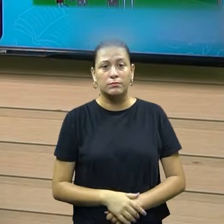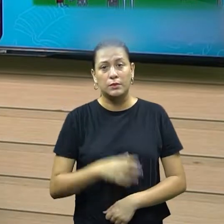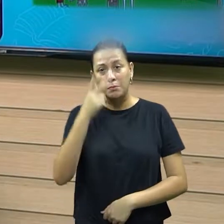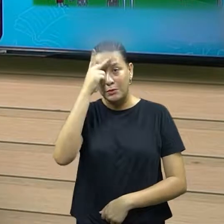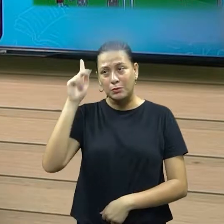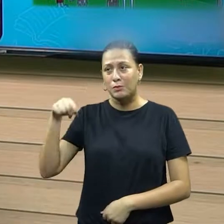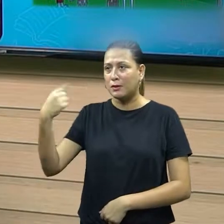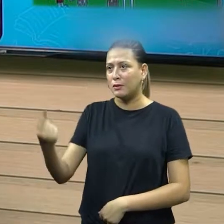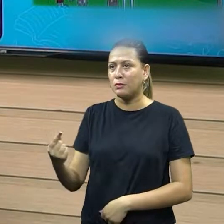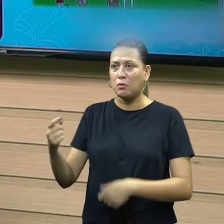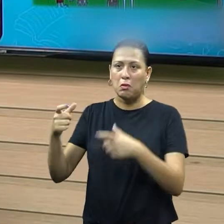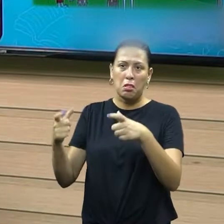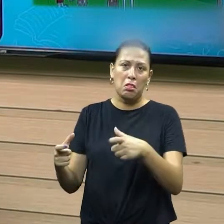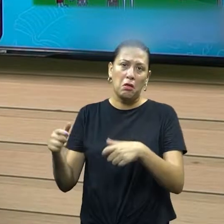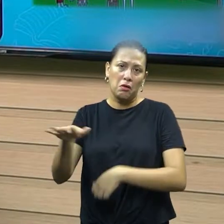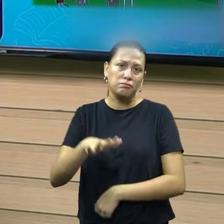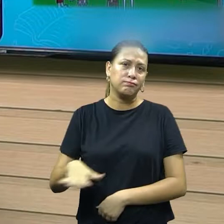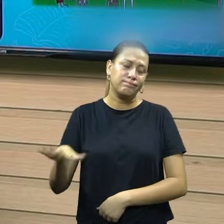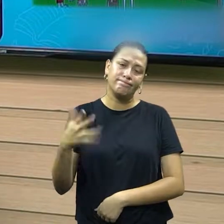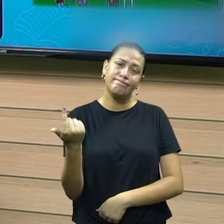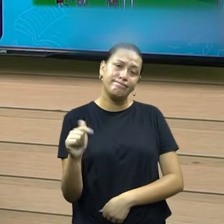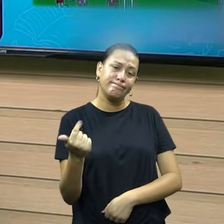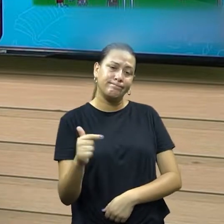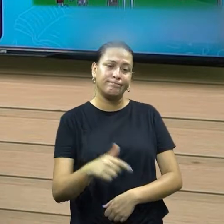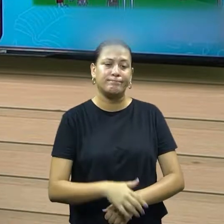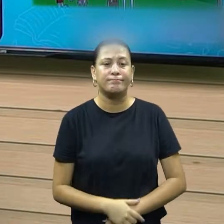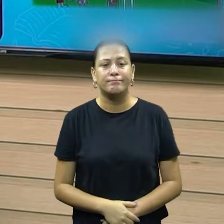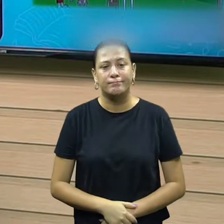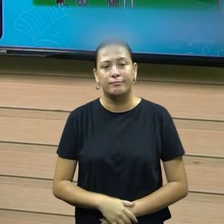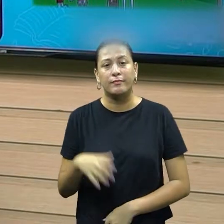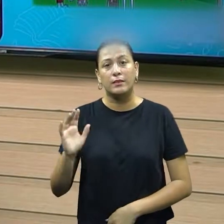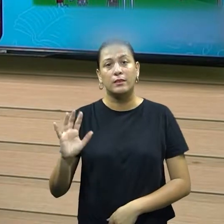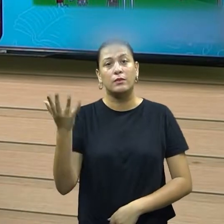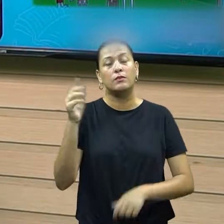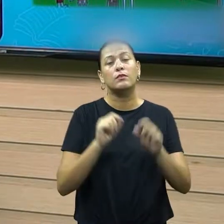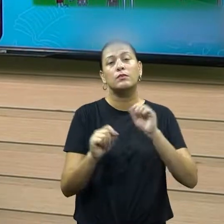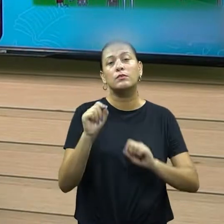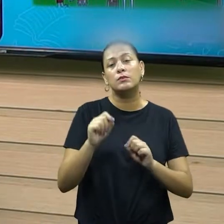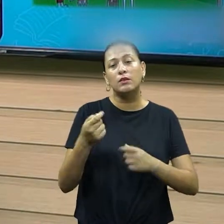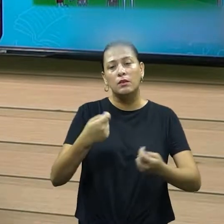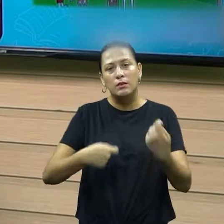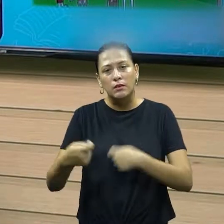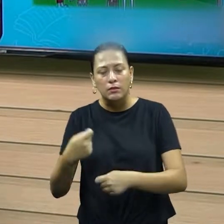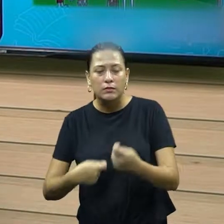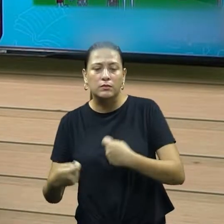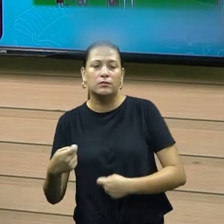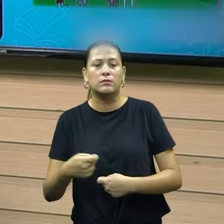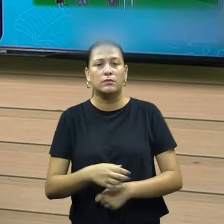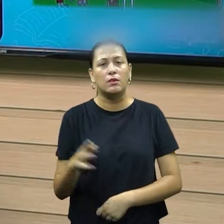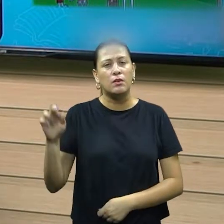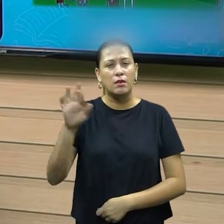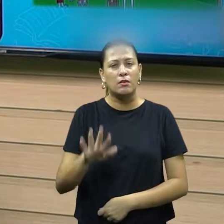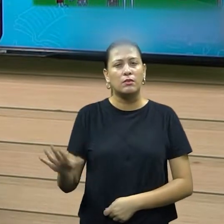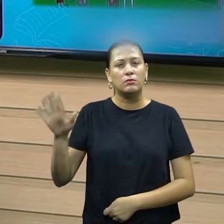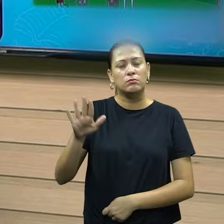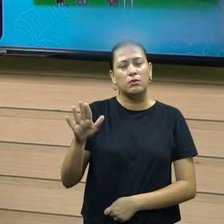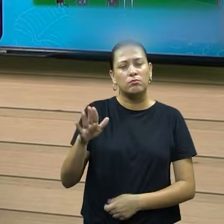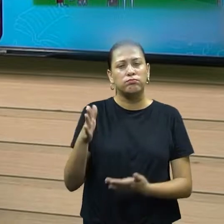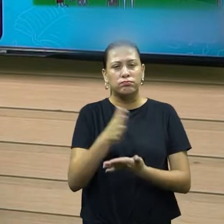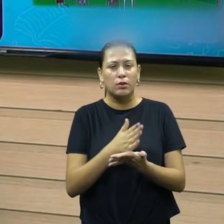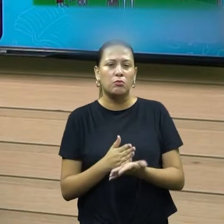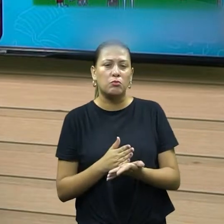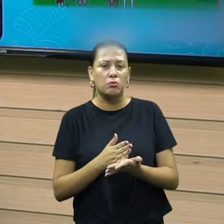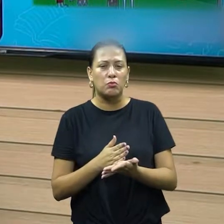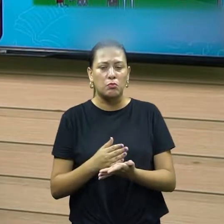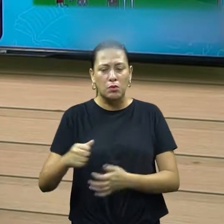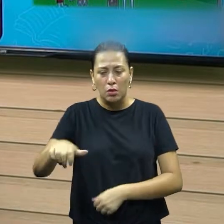não têm. E muitas das vezes, aí vai acontecer esse processo. Precisa negociar, principalmente em algumas regiões em que as pessoas, elas não têm a terra